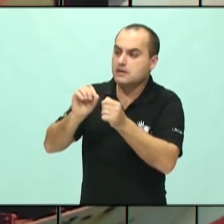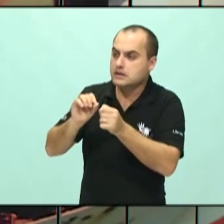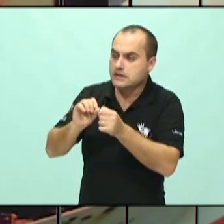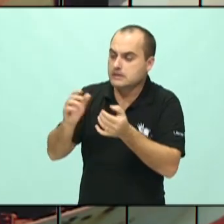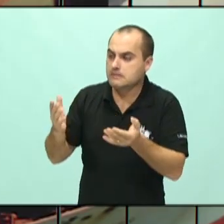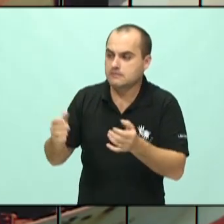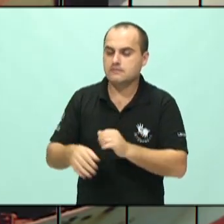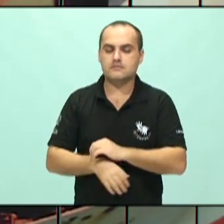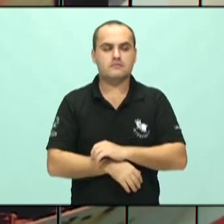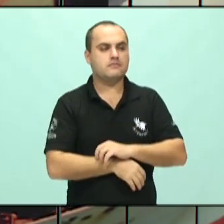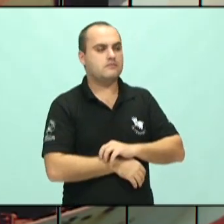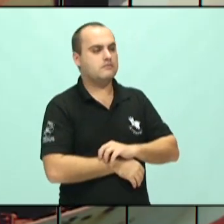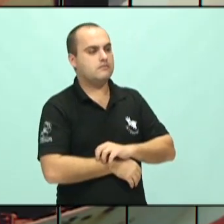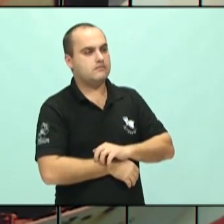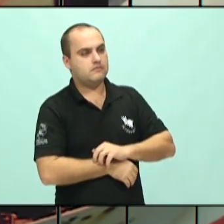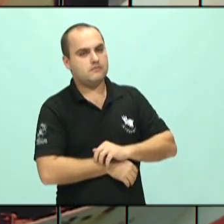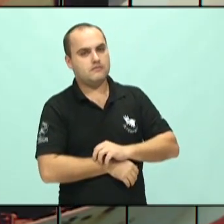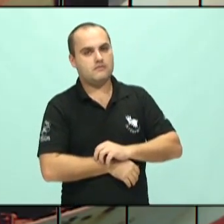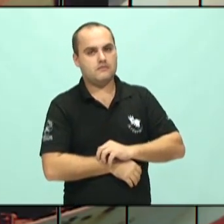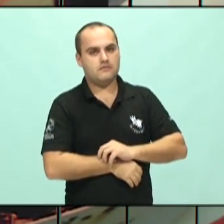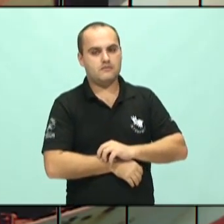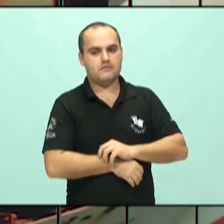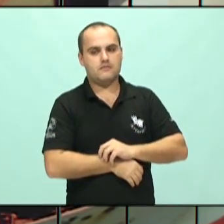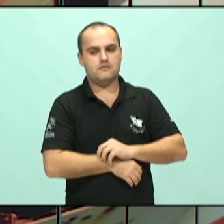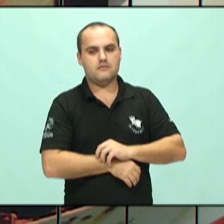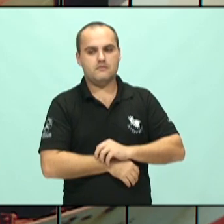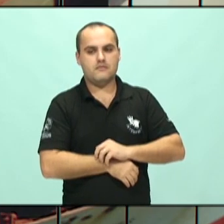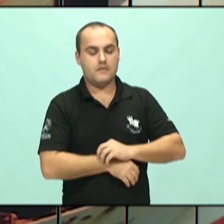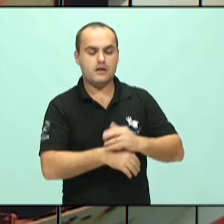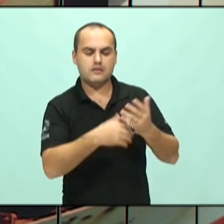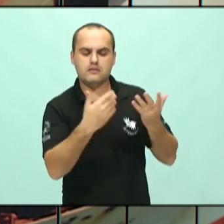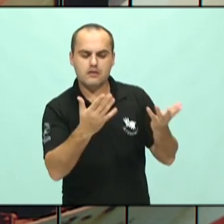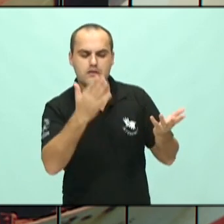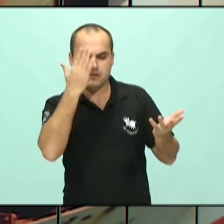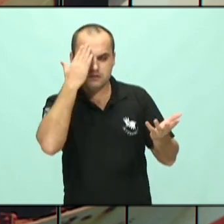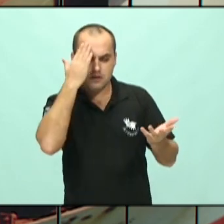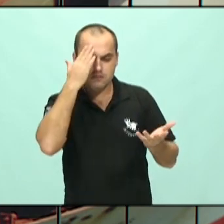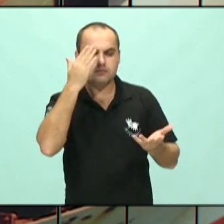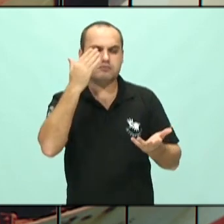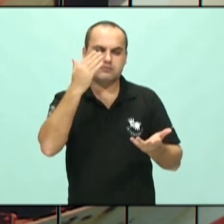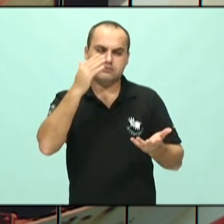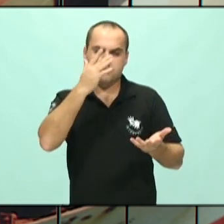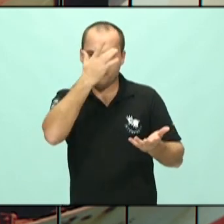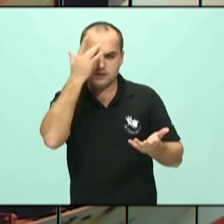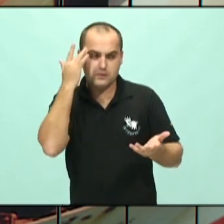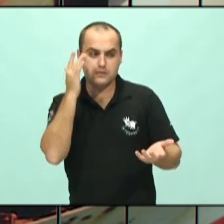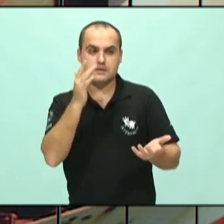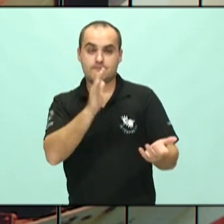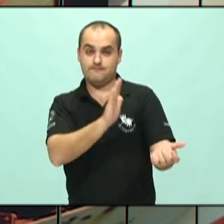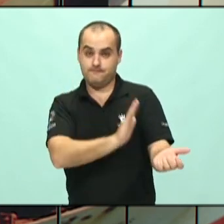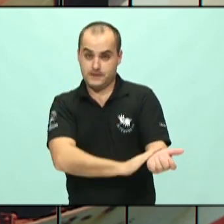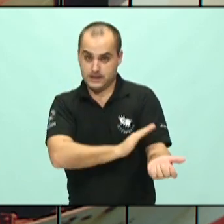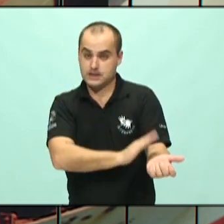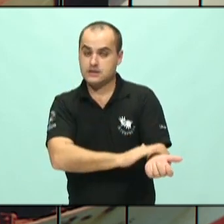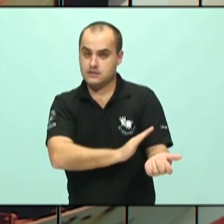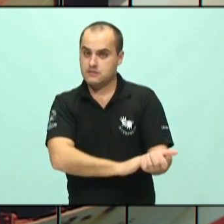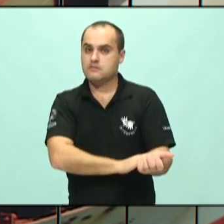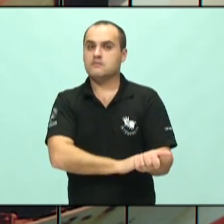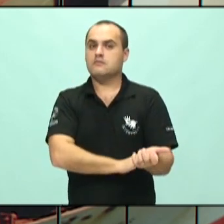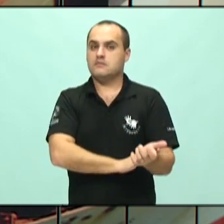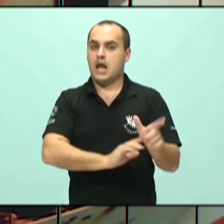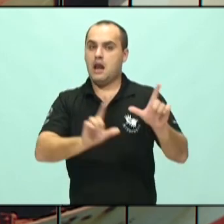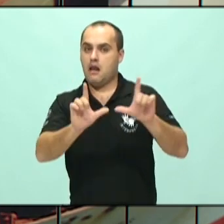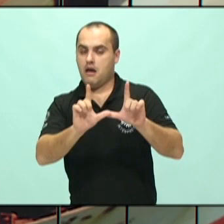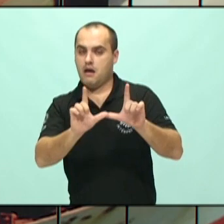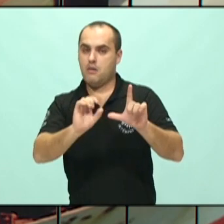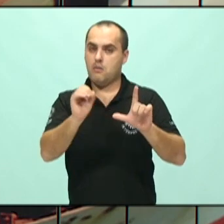né? A gente considera a dependência química, seja ela de drogas lícitas ou ilícitas, a gente considera a